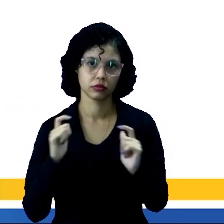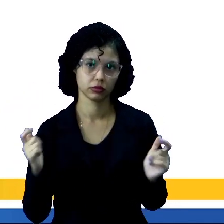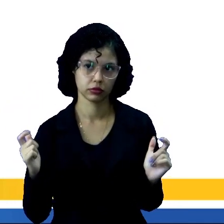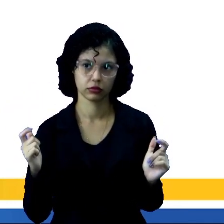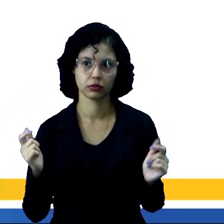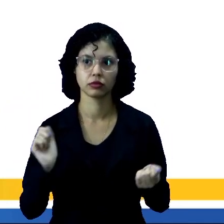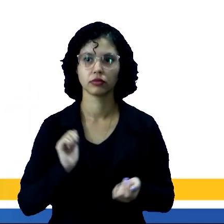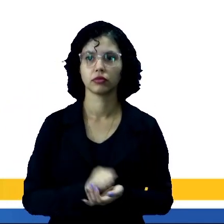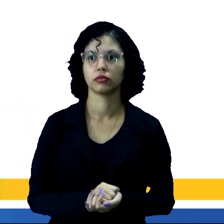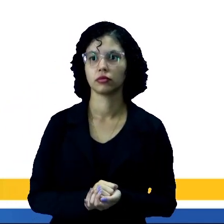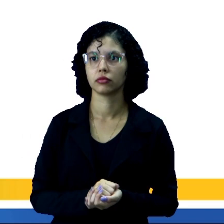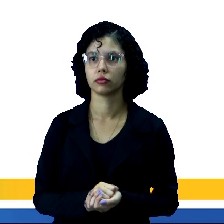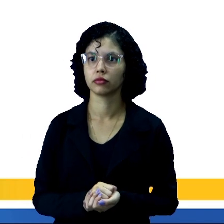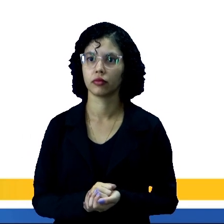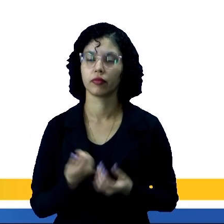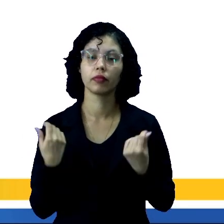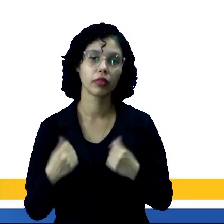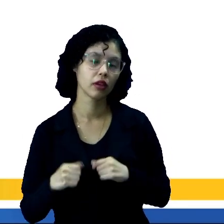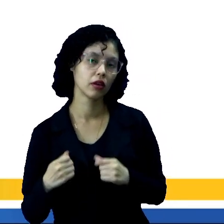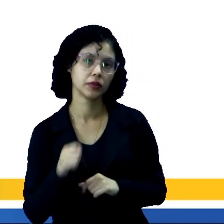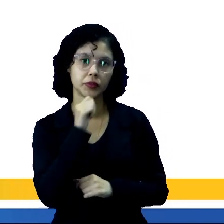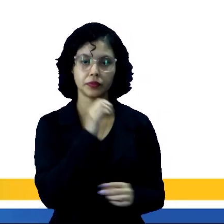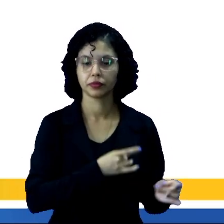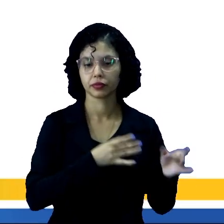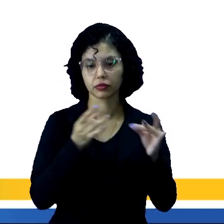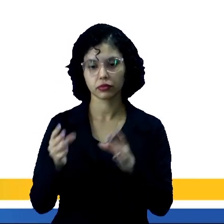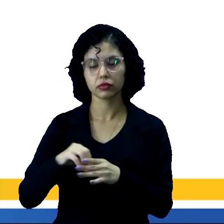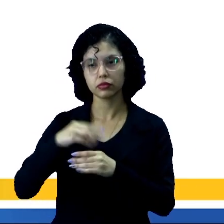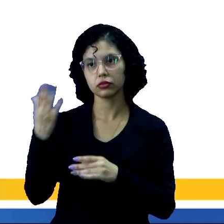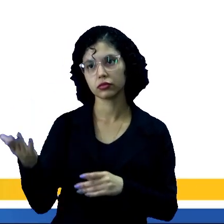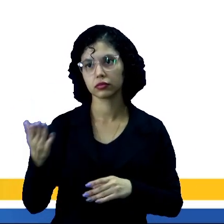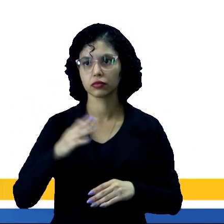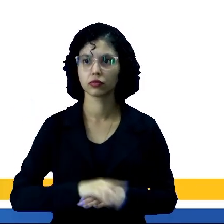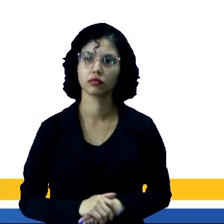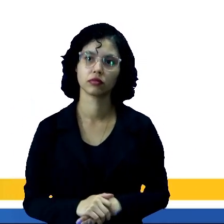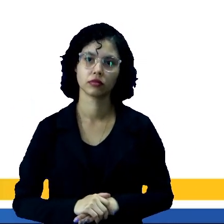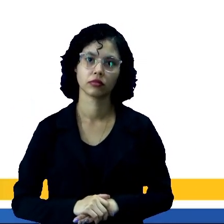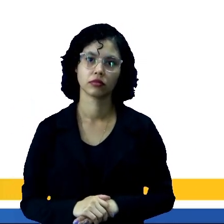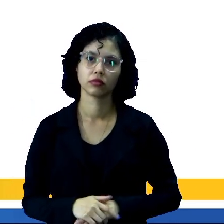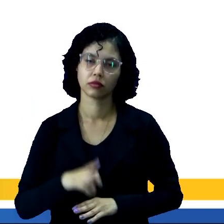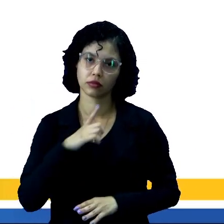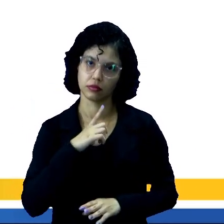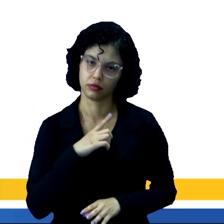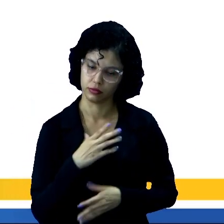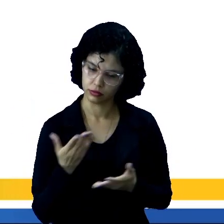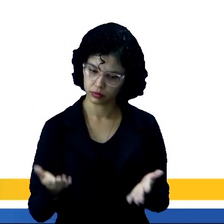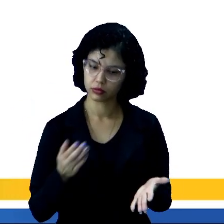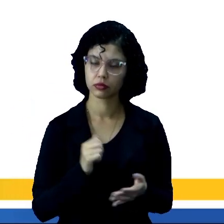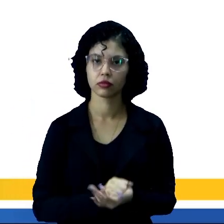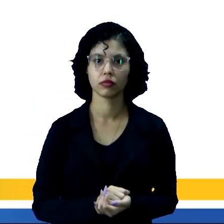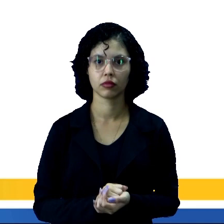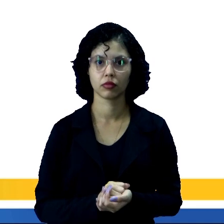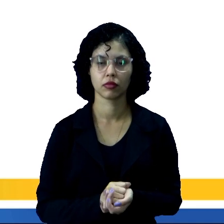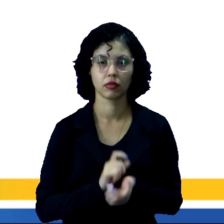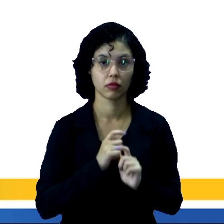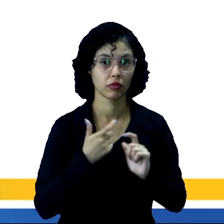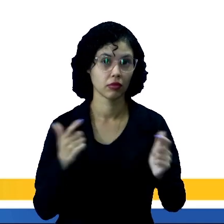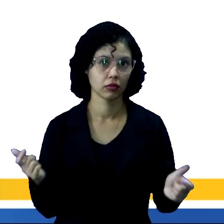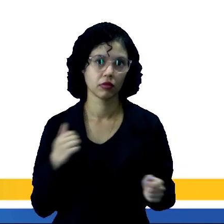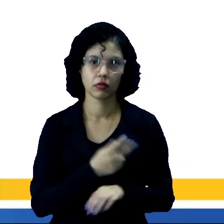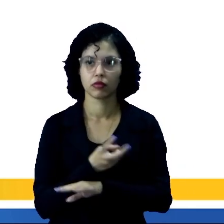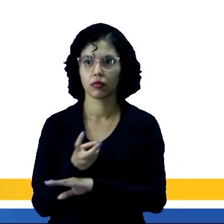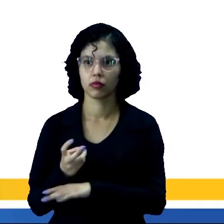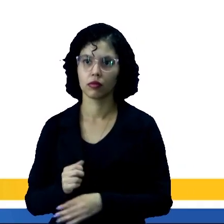necessidade do comércio exterior. E houve aí então essa grande demanda na